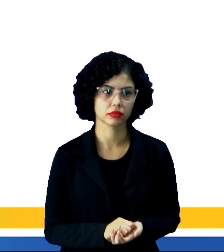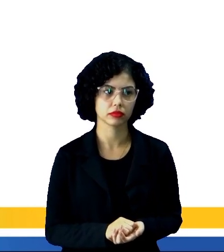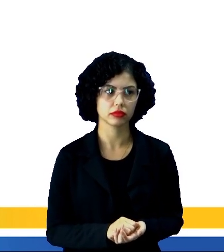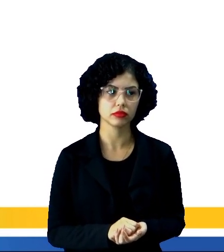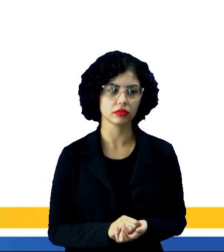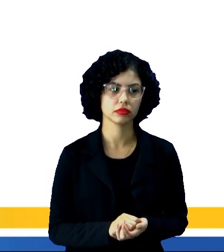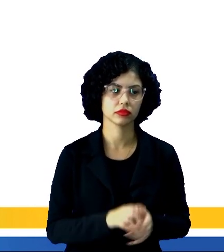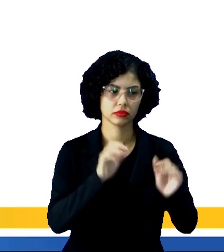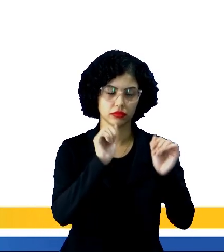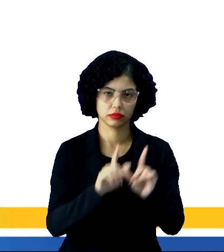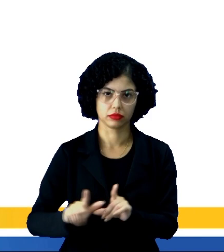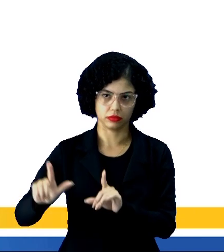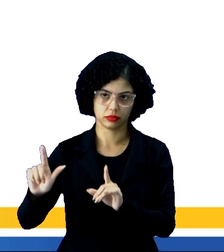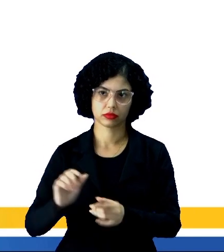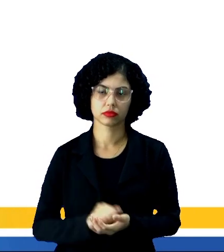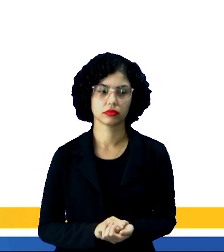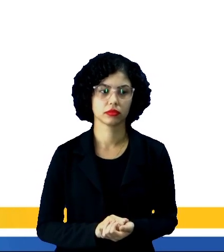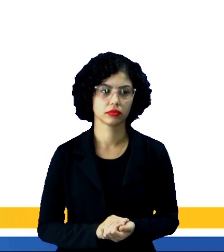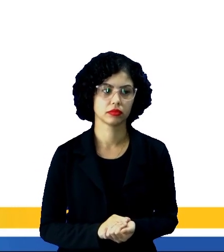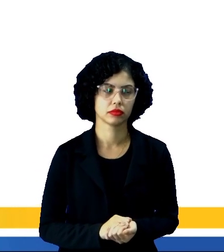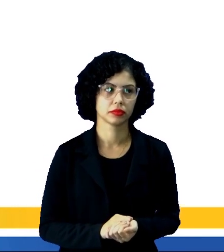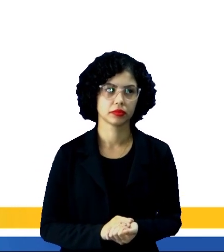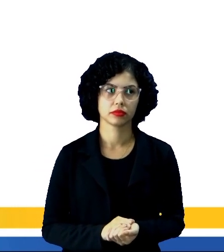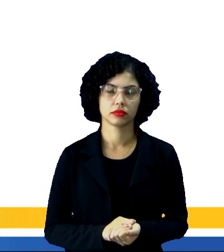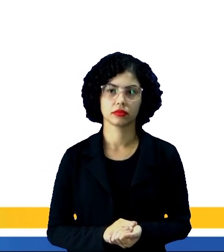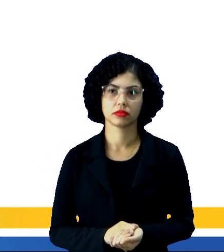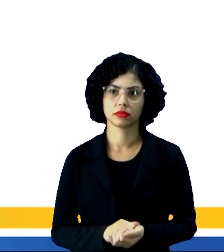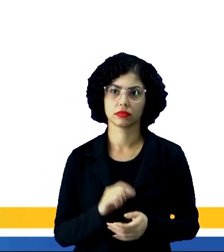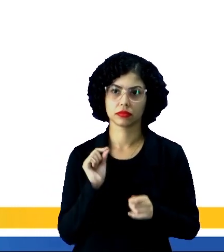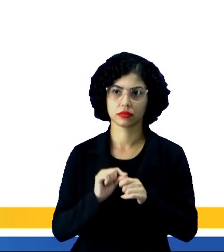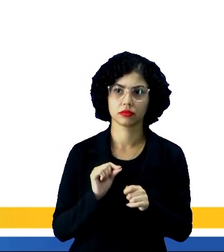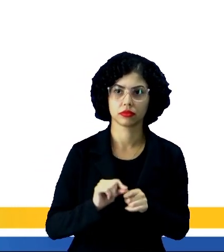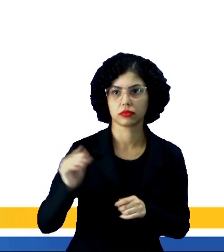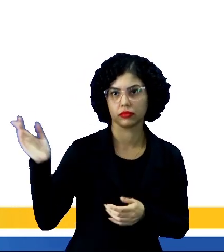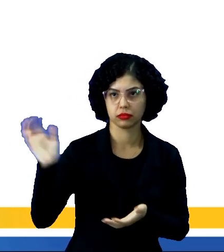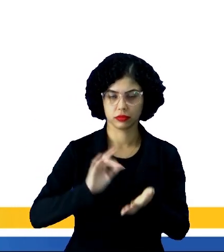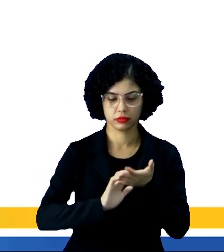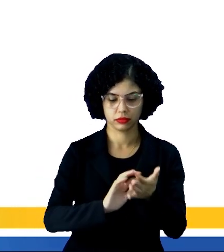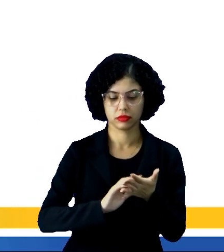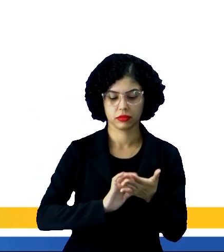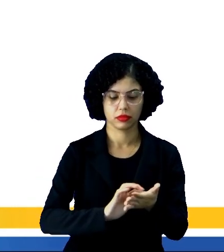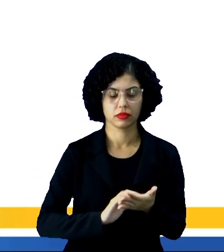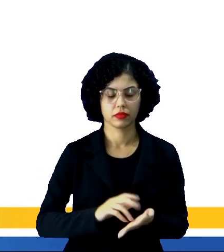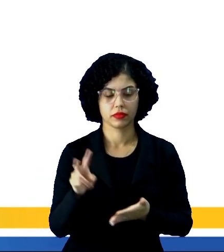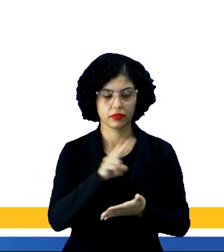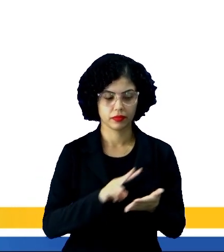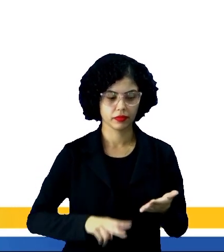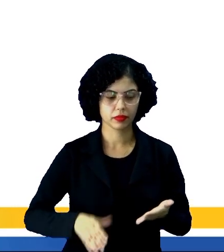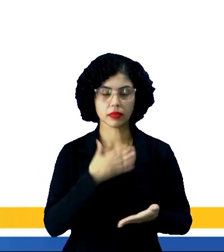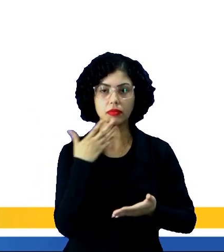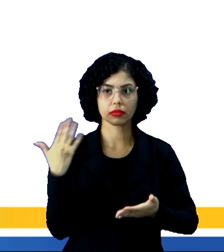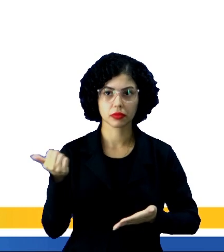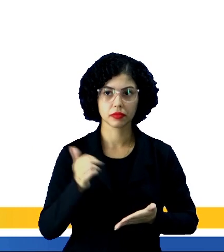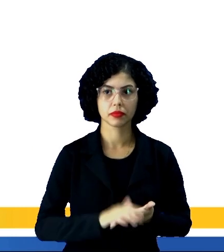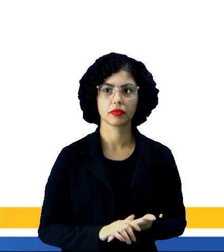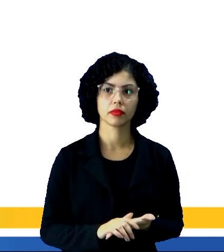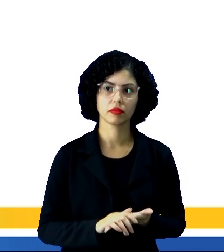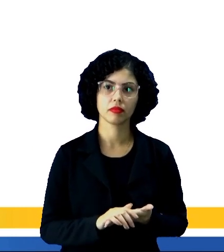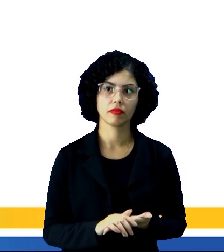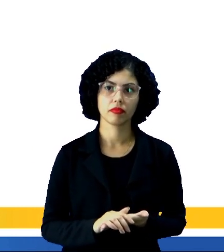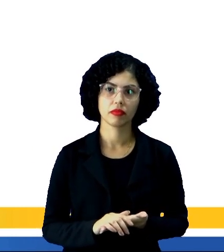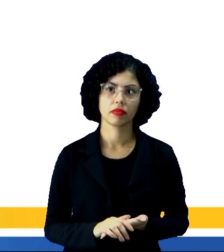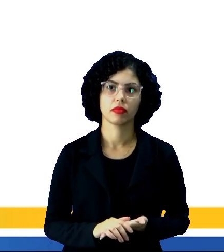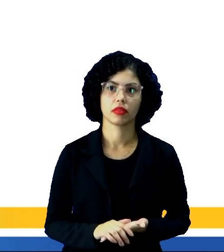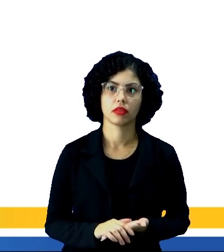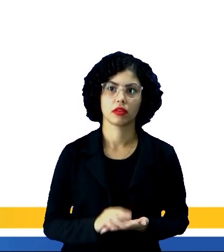No slide posterior, foi digitado para que nós lêssemos melhor. Vamos lá.